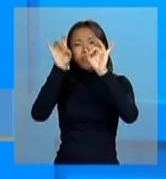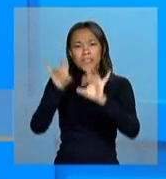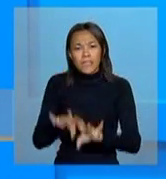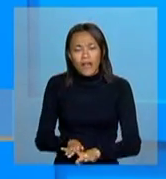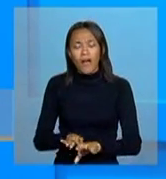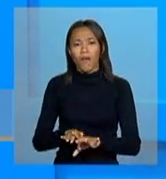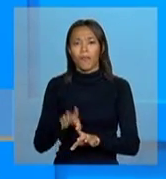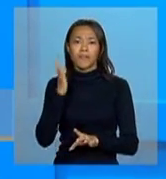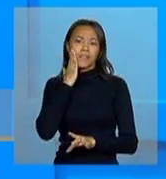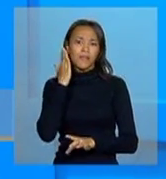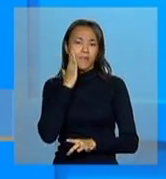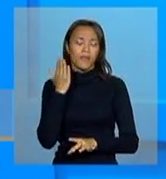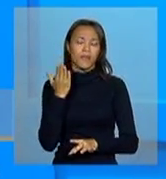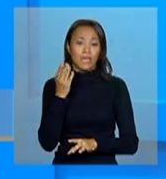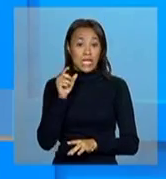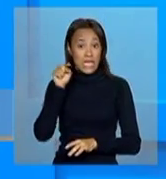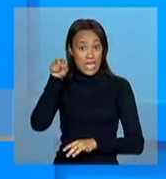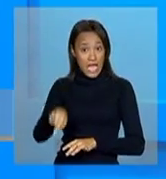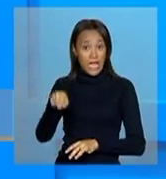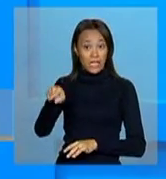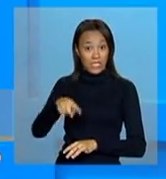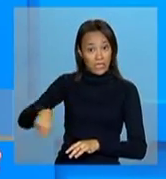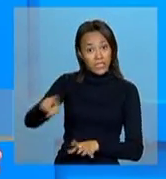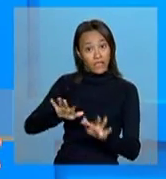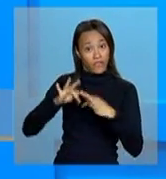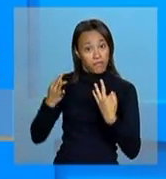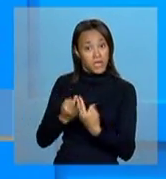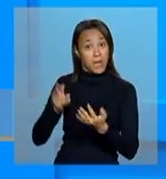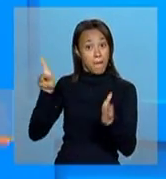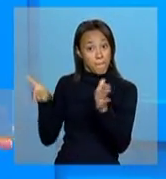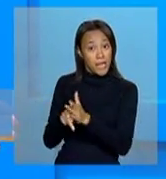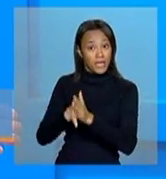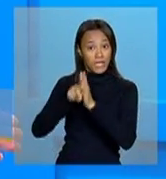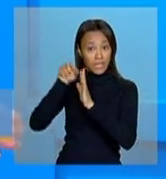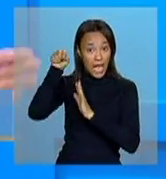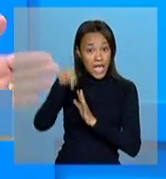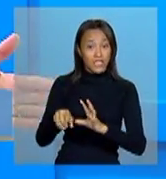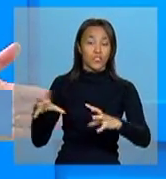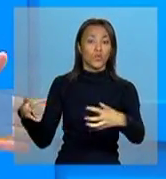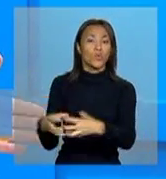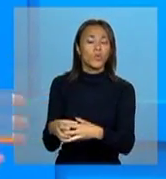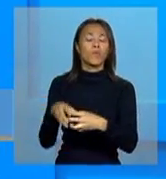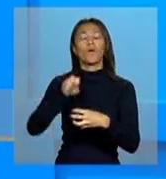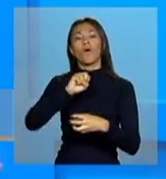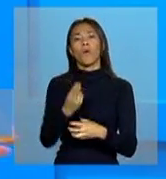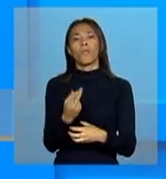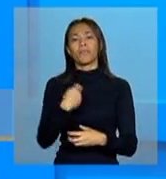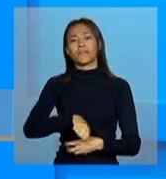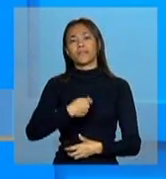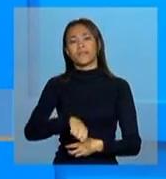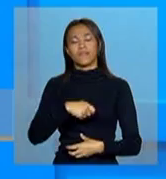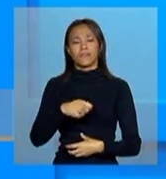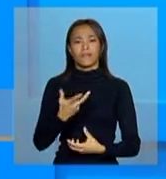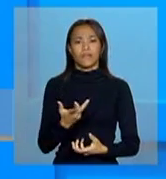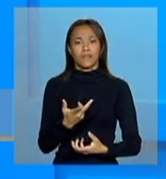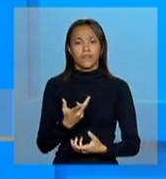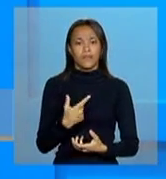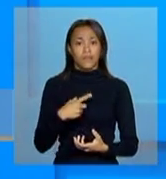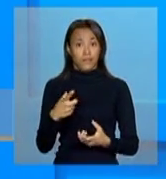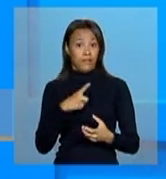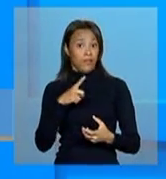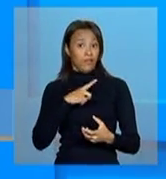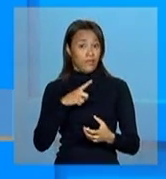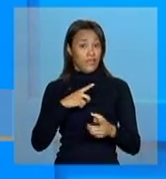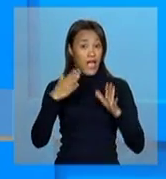determinar que ela pertence a esse grupo e, de alguma forma, tem que ser gerenciado o programa para ela